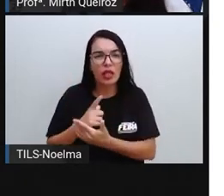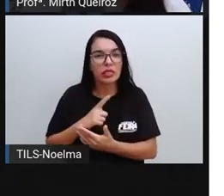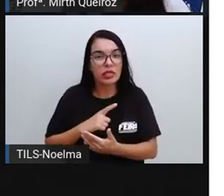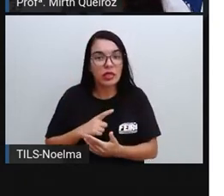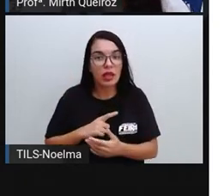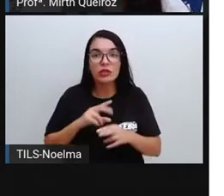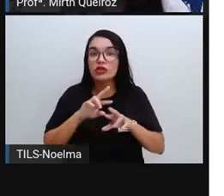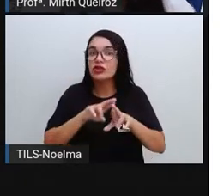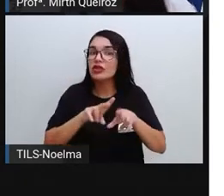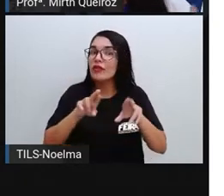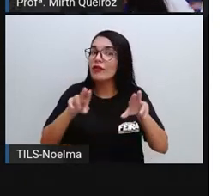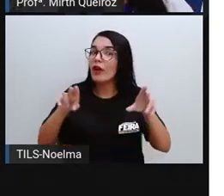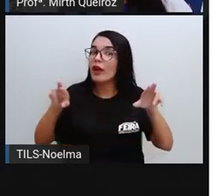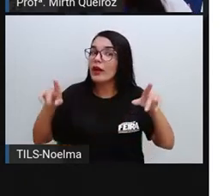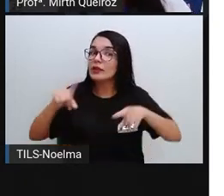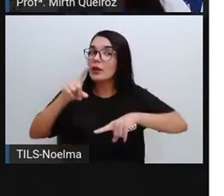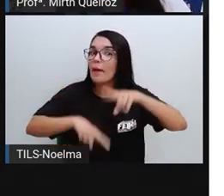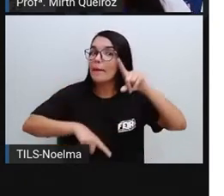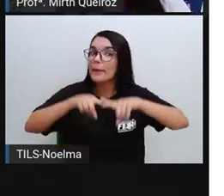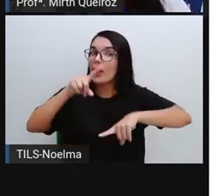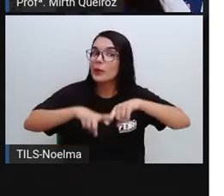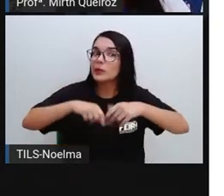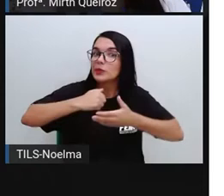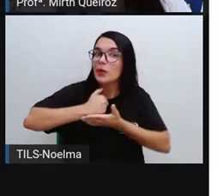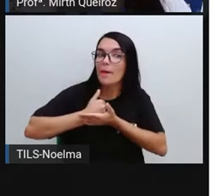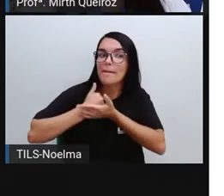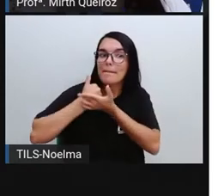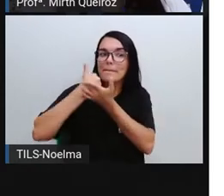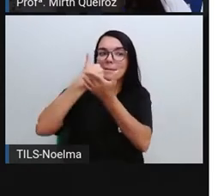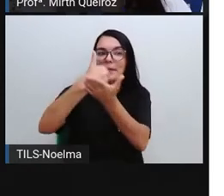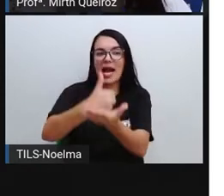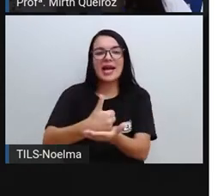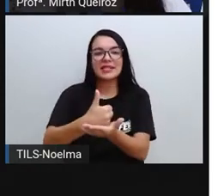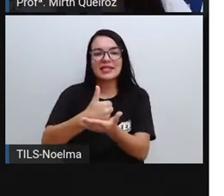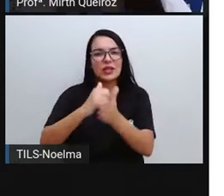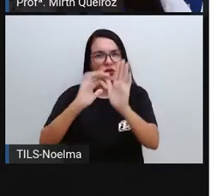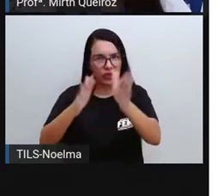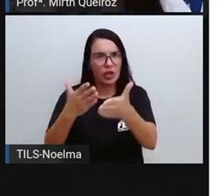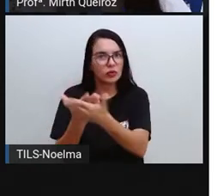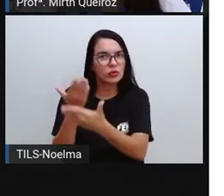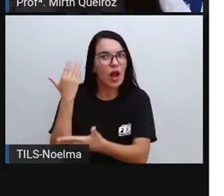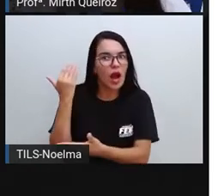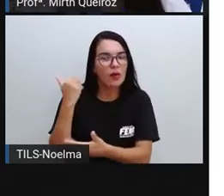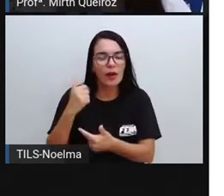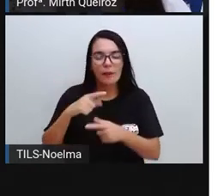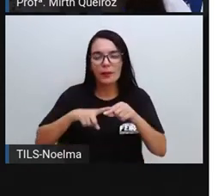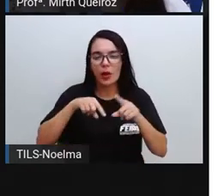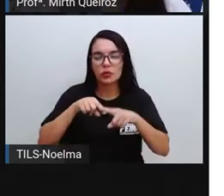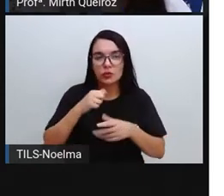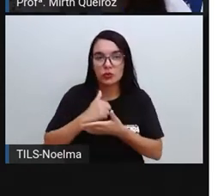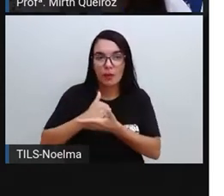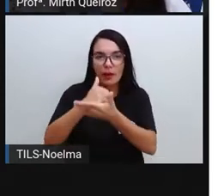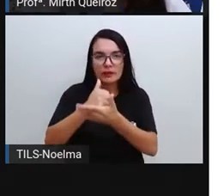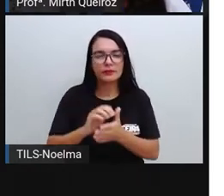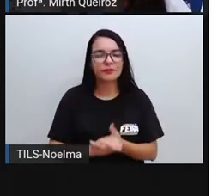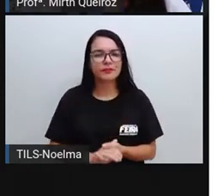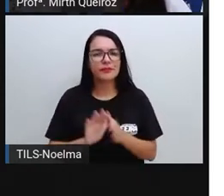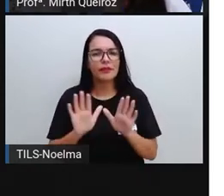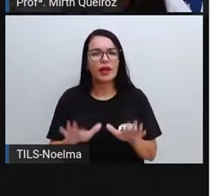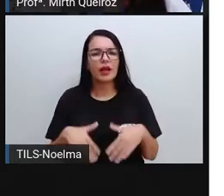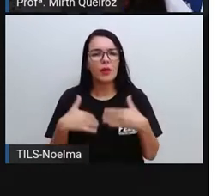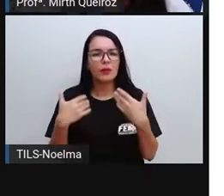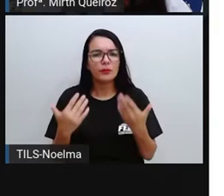matérias-primas. As matérias-primas que a gente já estudou em outra aula, né? Qual é a matéria-prima